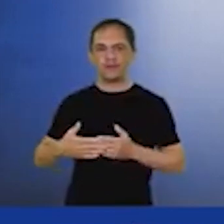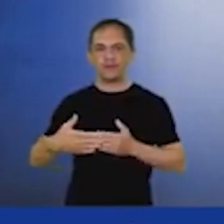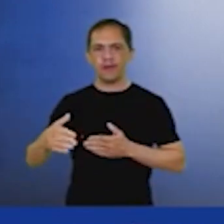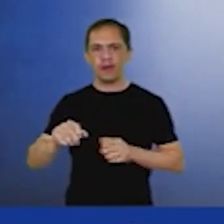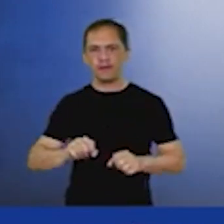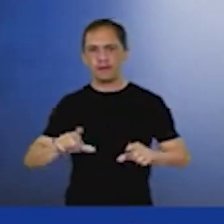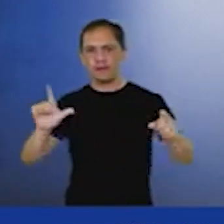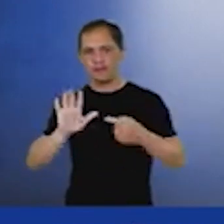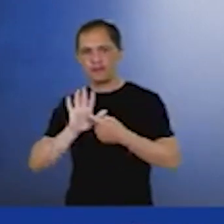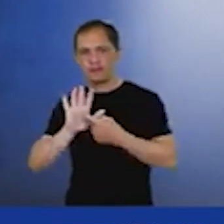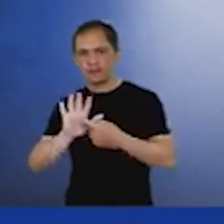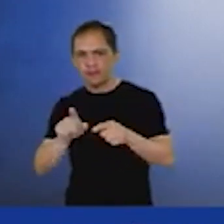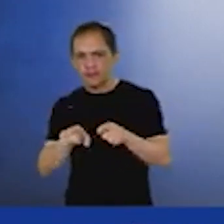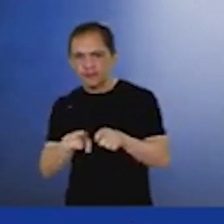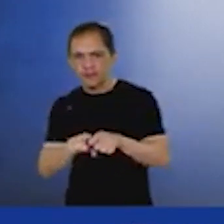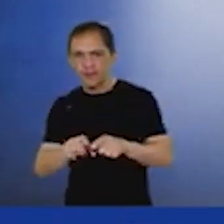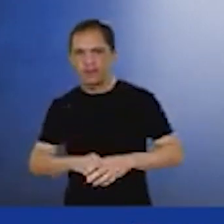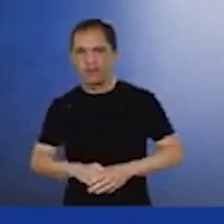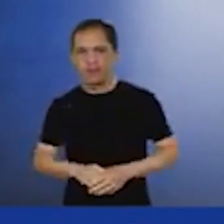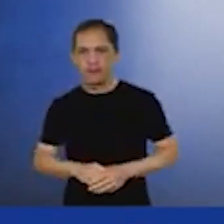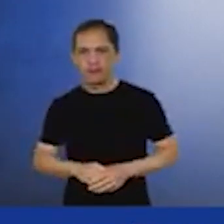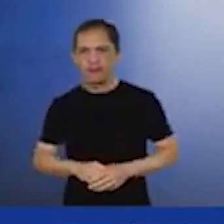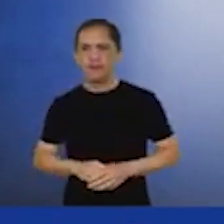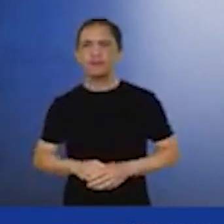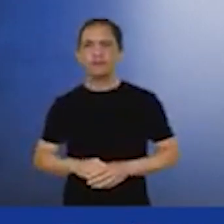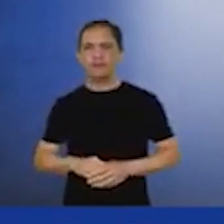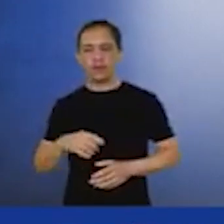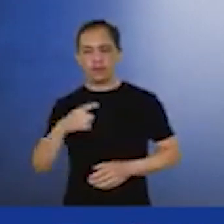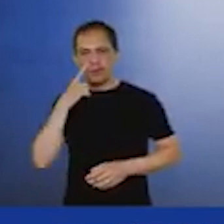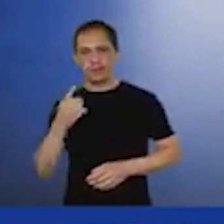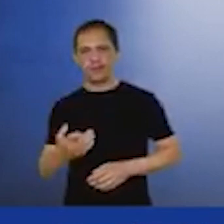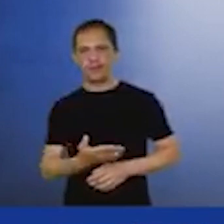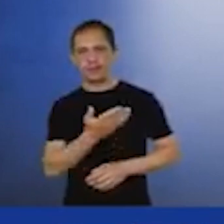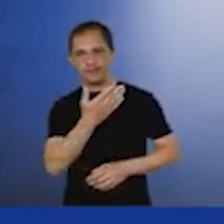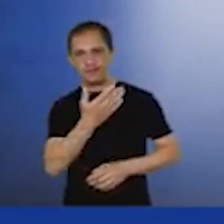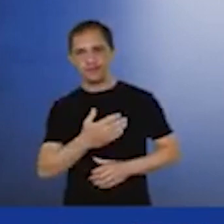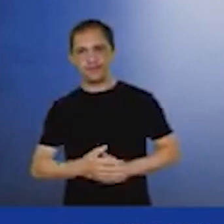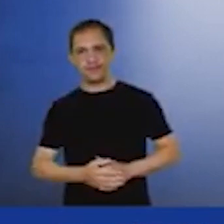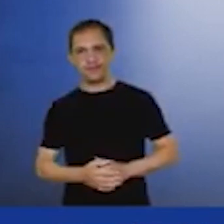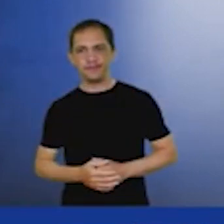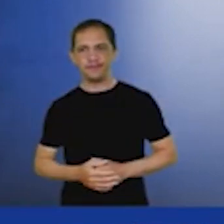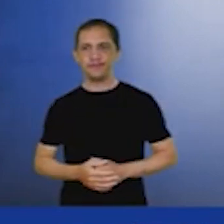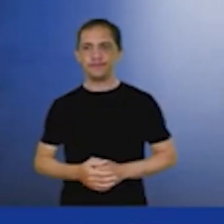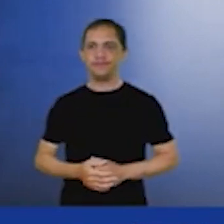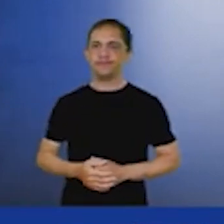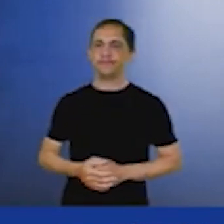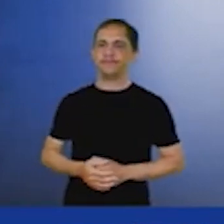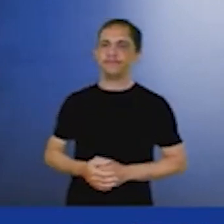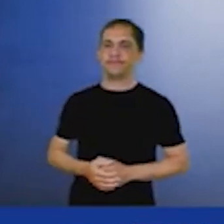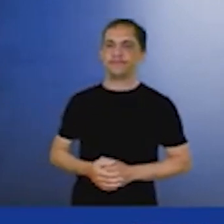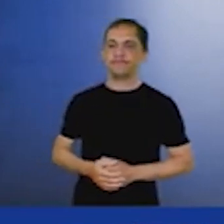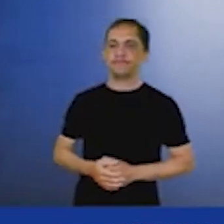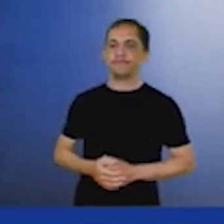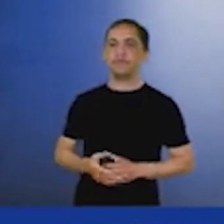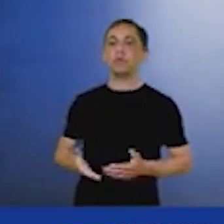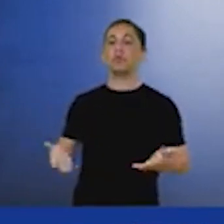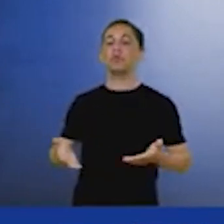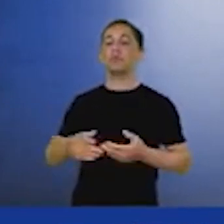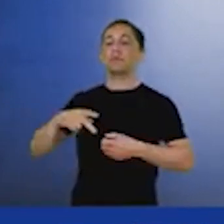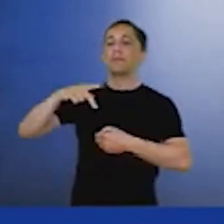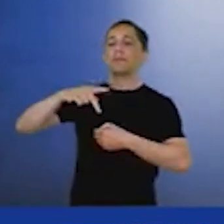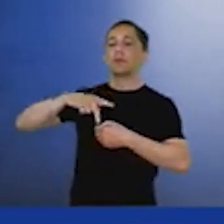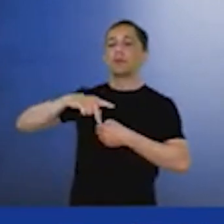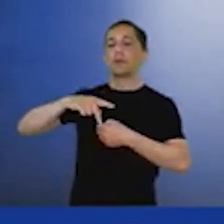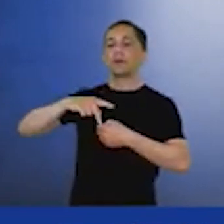passar ali que aí ajuda a organizar. Passar um pouquinho do posicionamento da Petrobras. Como é que a Petrobras vê? Primeiro,